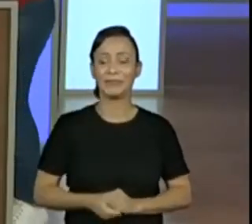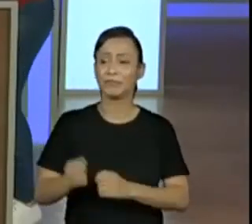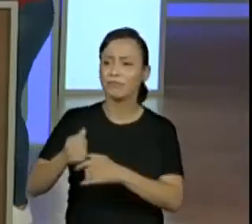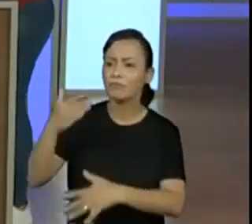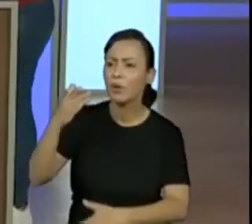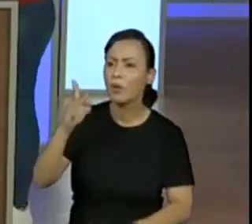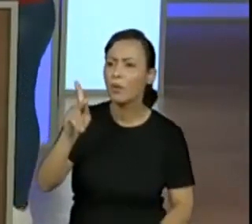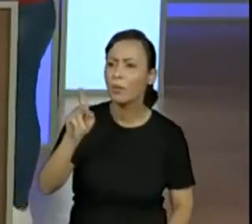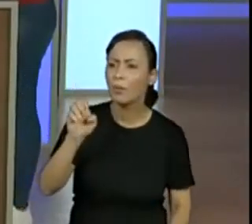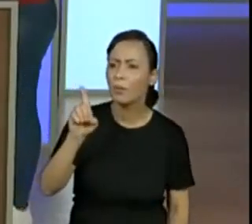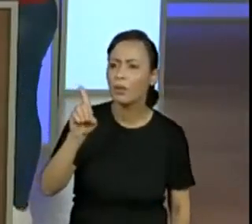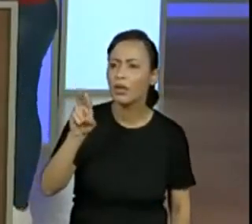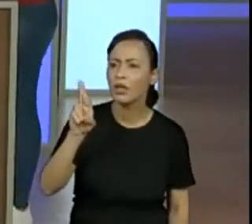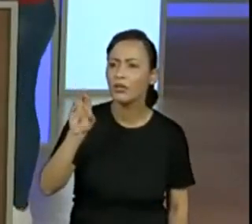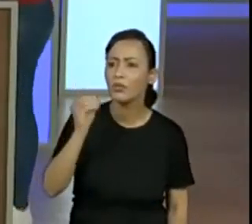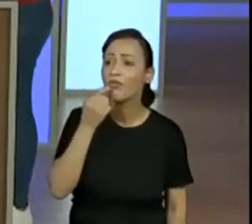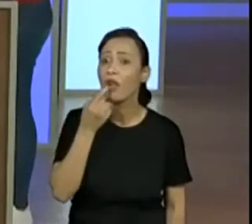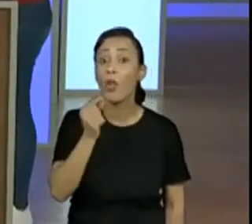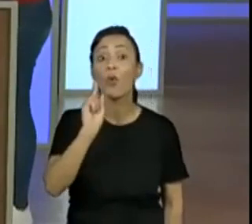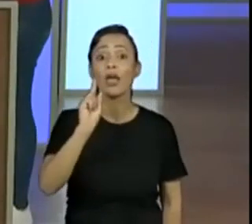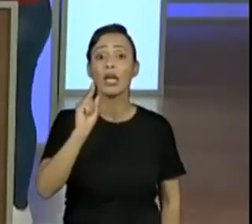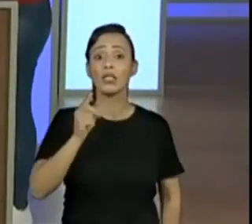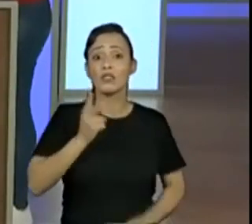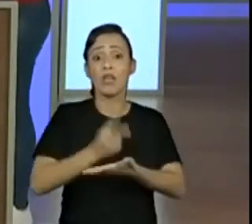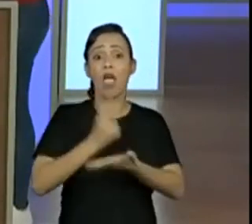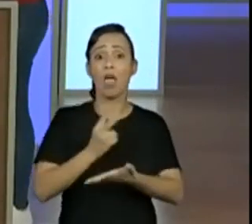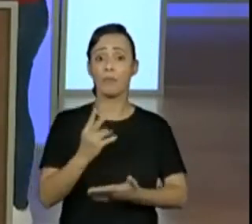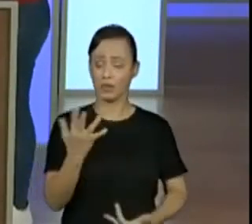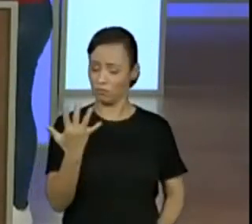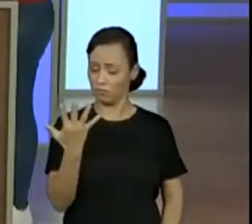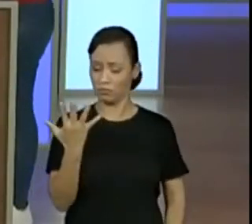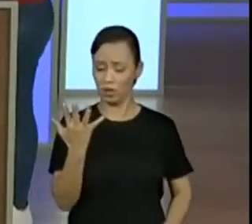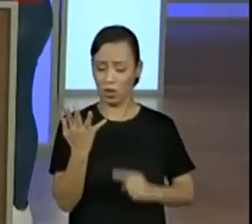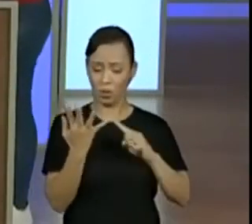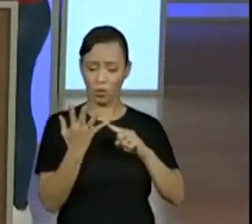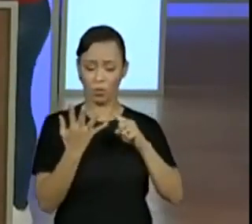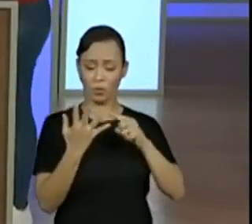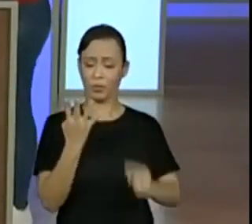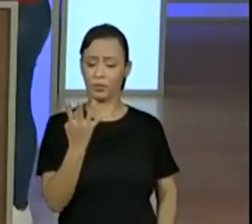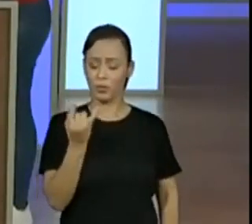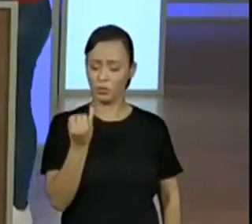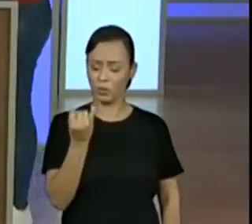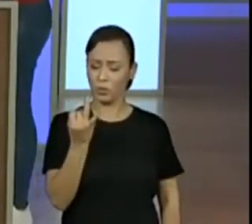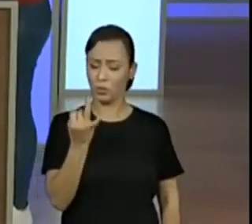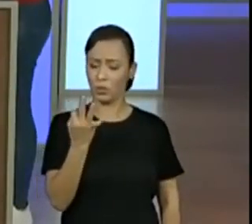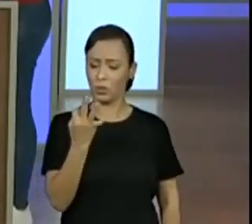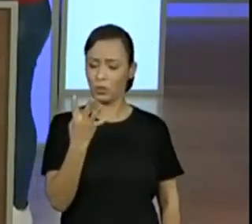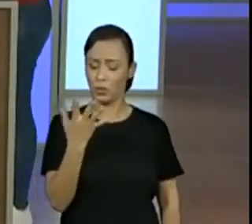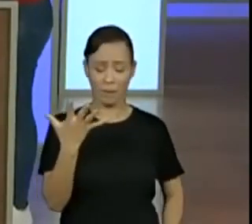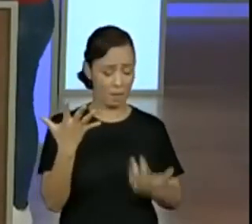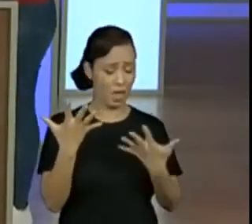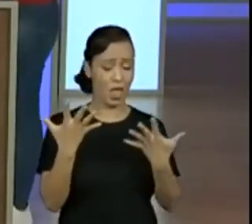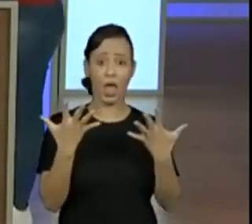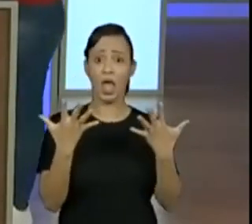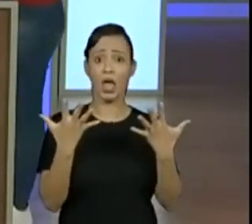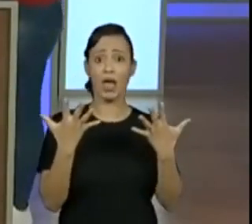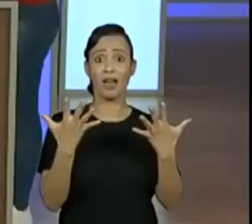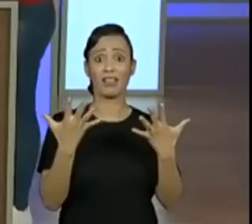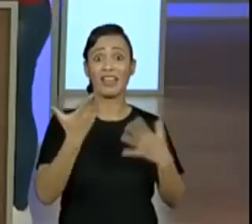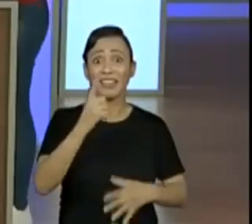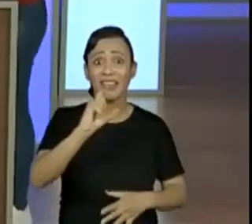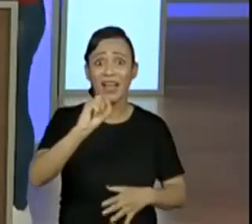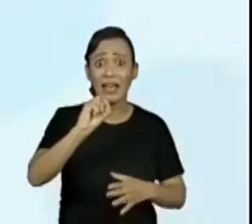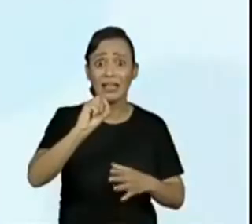falou assim que ele também usa os dedos. É que, vezes, o número ultrapassa, que nem o doze e o onze ultrapassam a quantidade. Então, isso que a gente brincou aqui